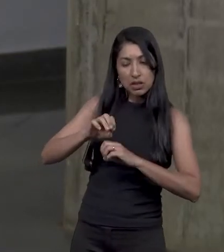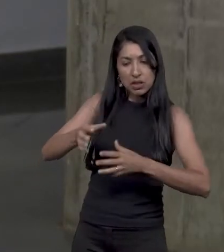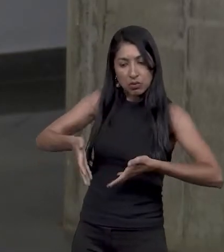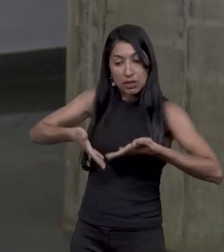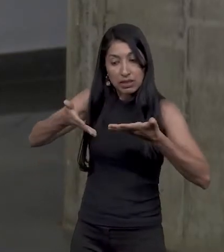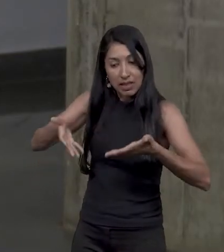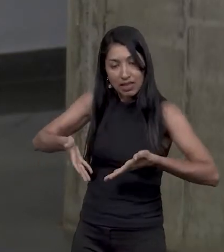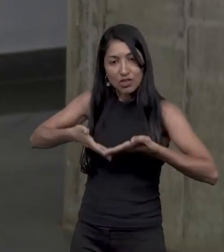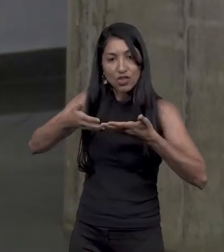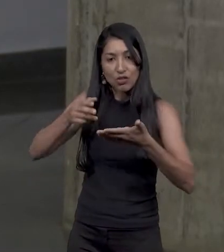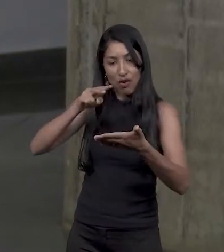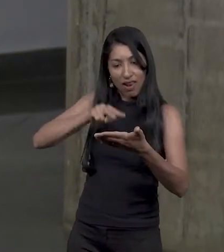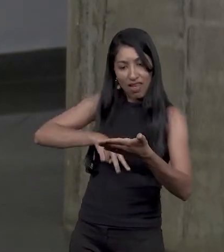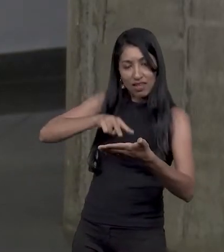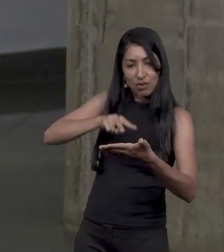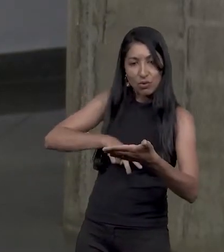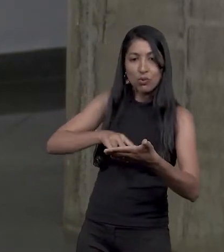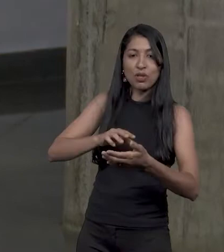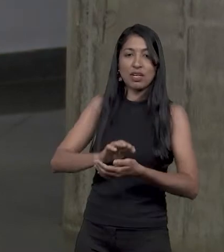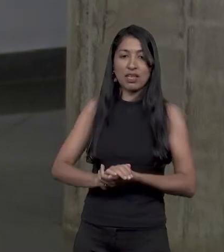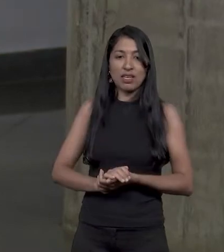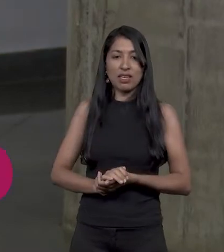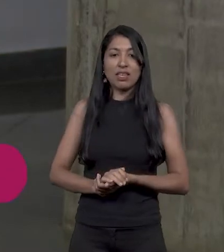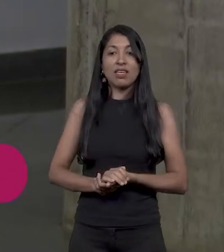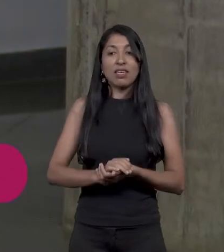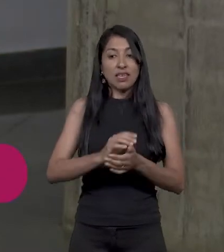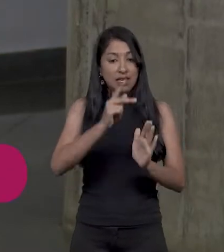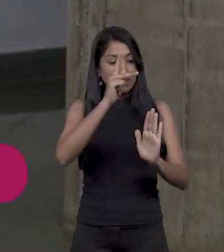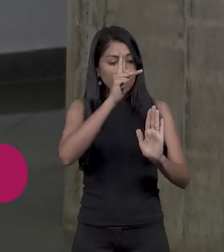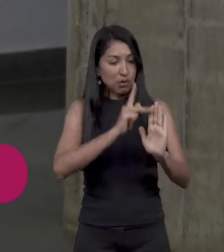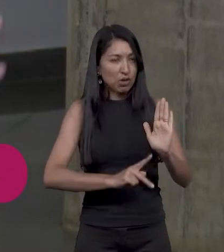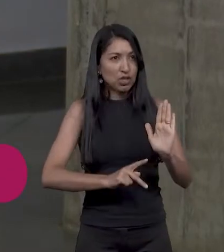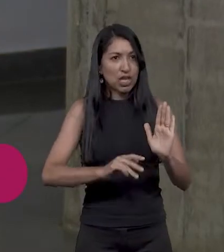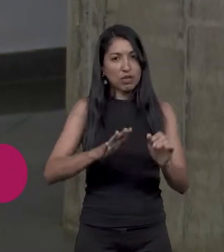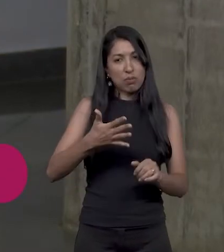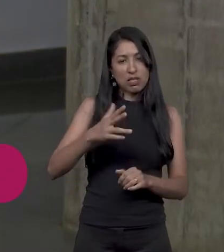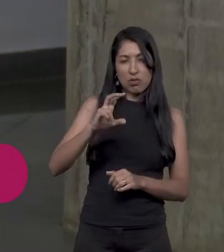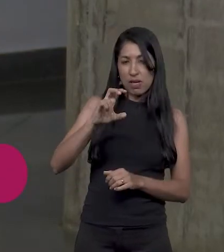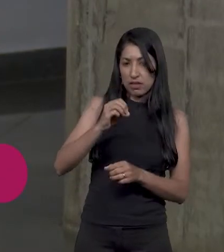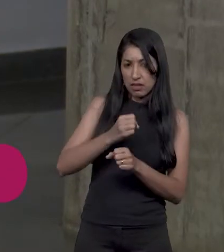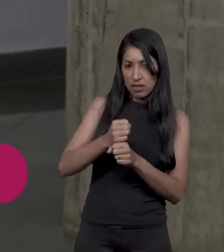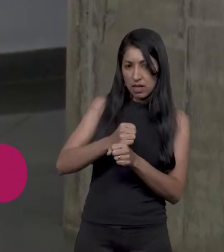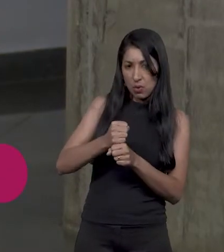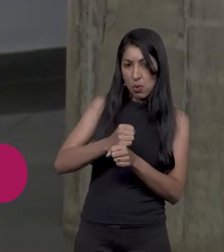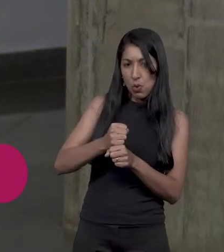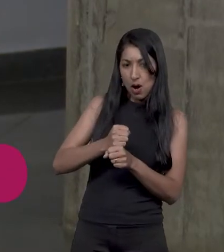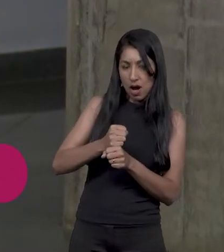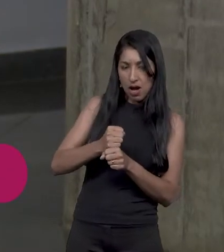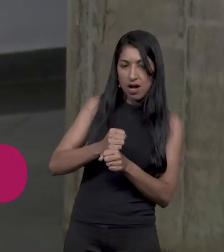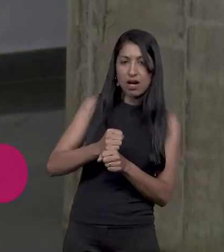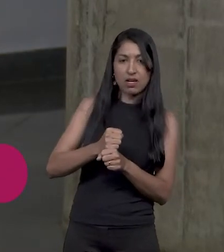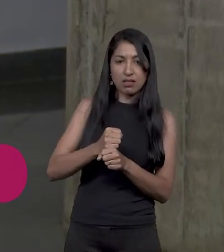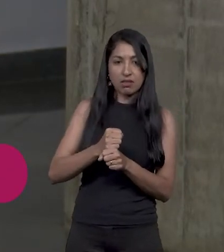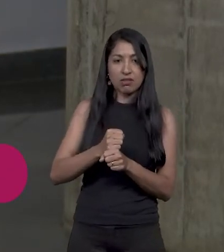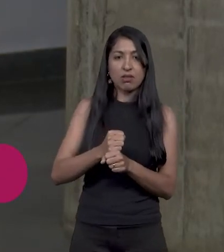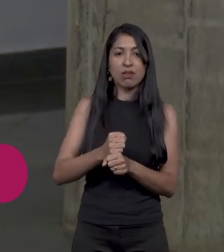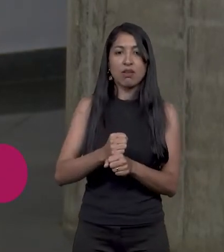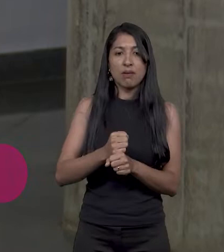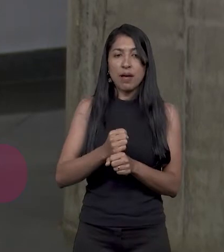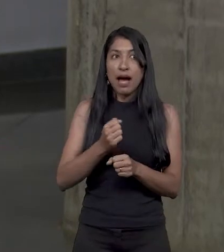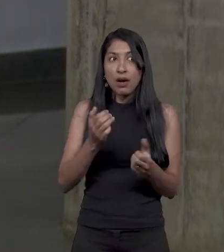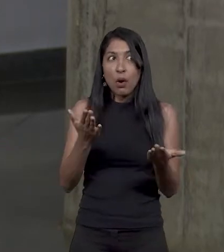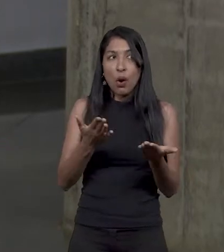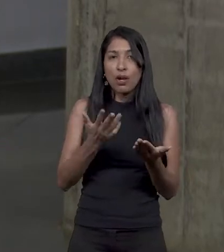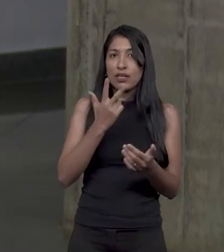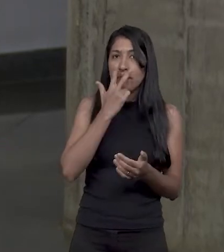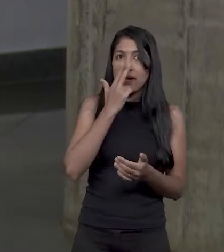de cinco anos para cá, esse projeto que sustentou a biblioteca, virou uma academia inclusiva,